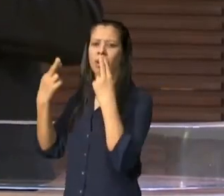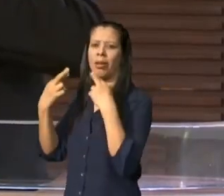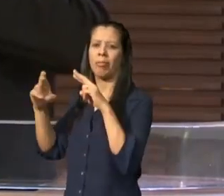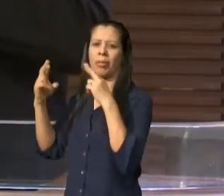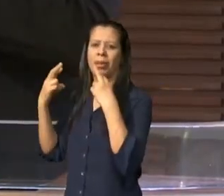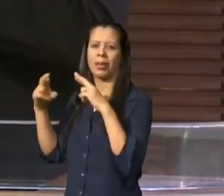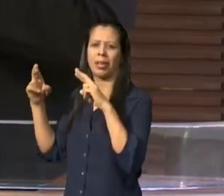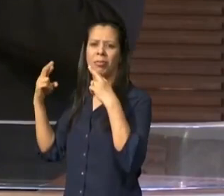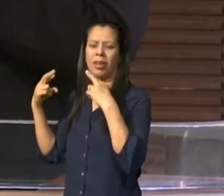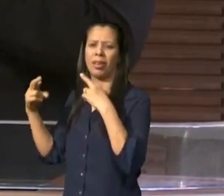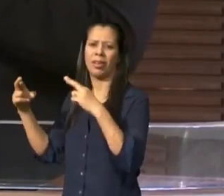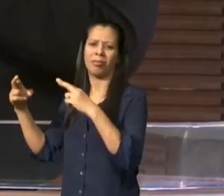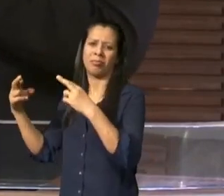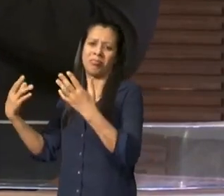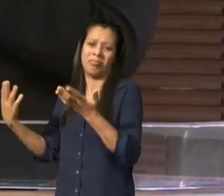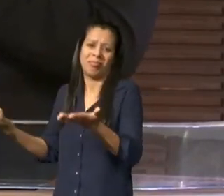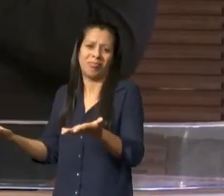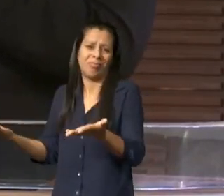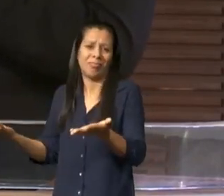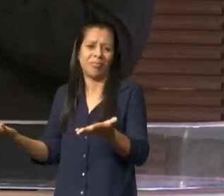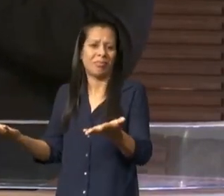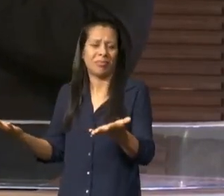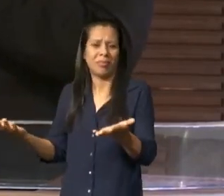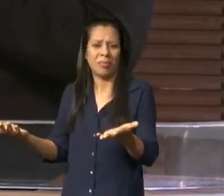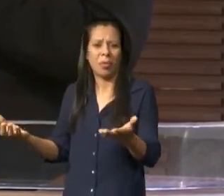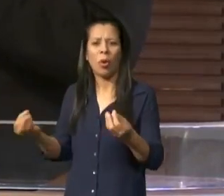para que estar no céu se vão reclamar do céu